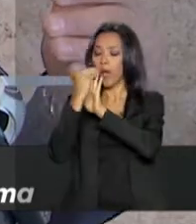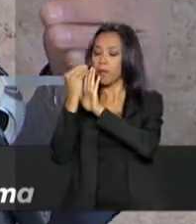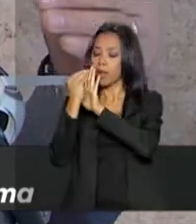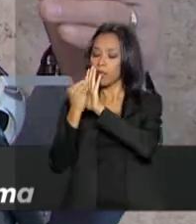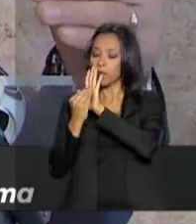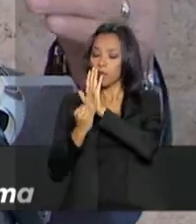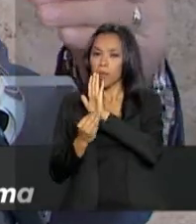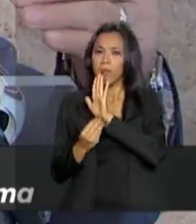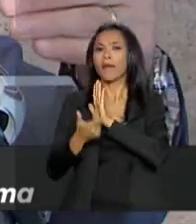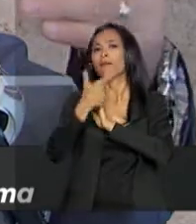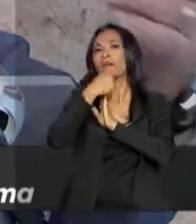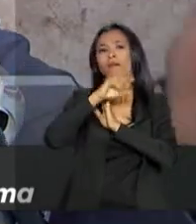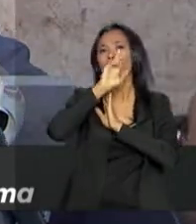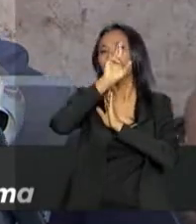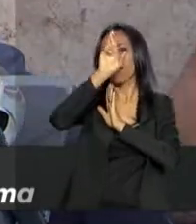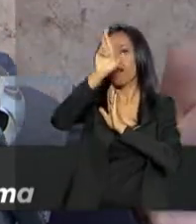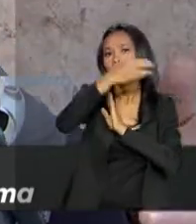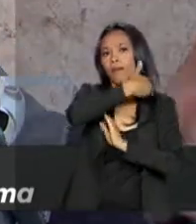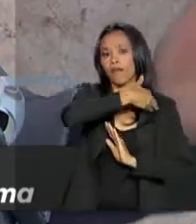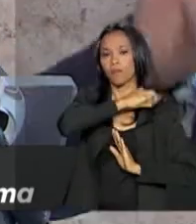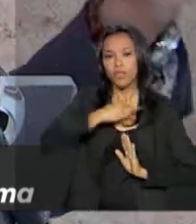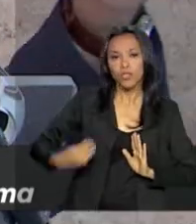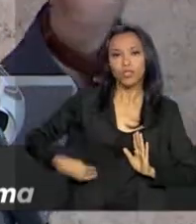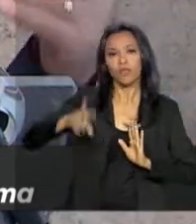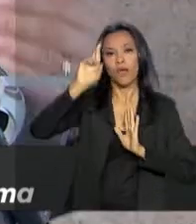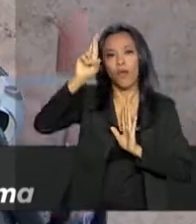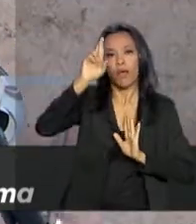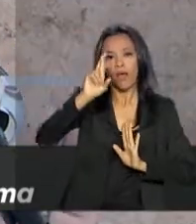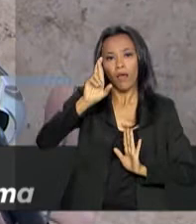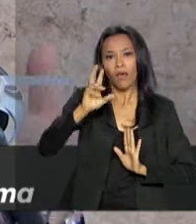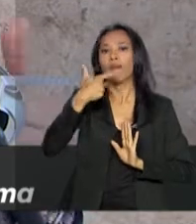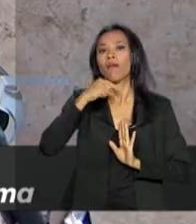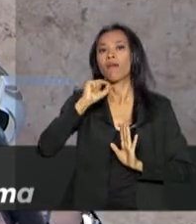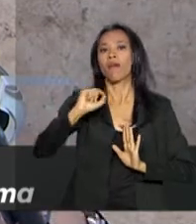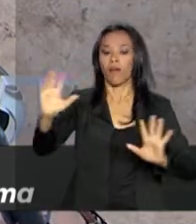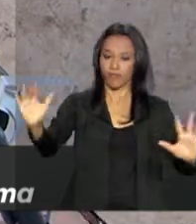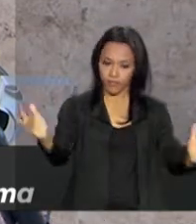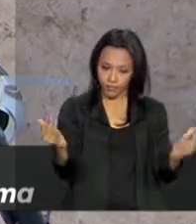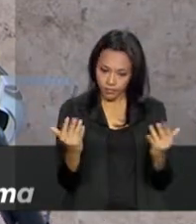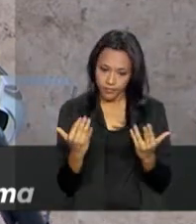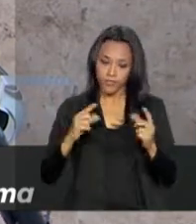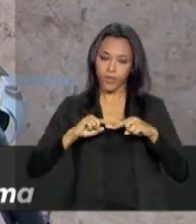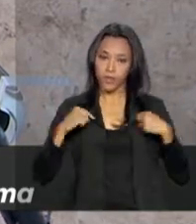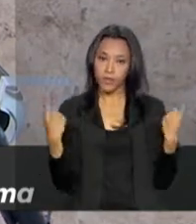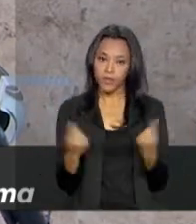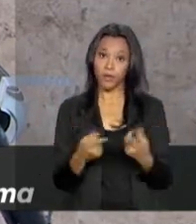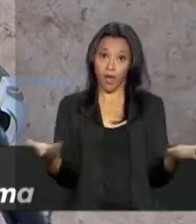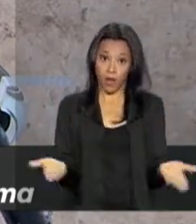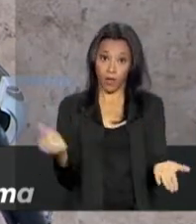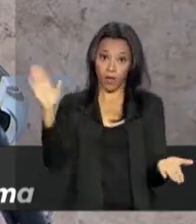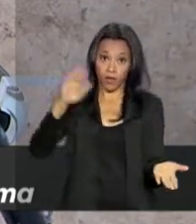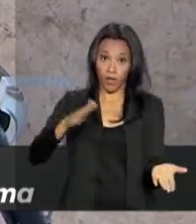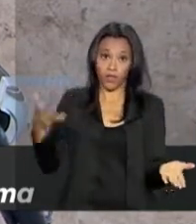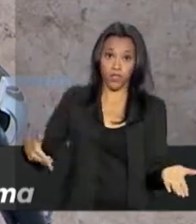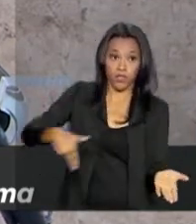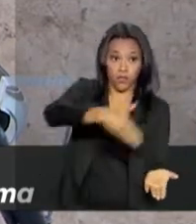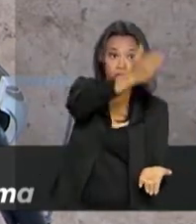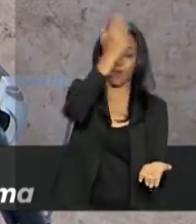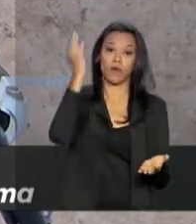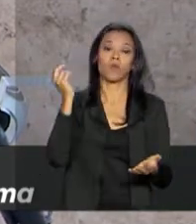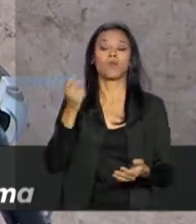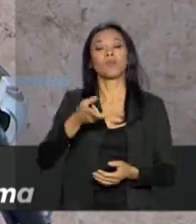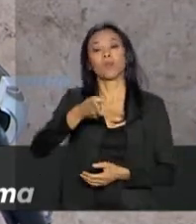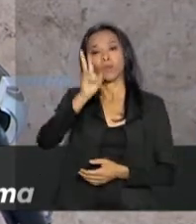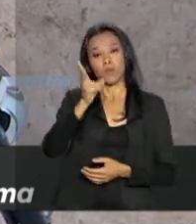estava sendo feito, vamos fazer mais. Então, essa comitiva, que está indo agora à tarde, 14 horas para Roraima, vai